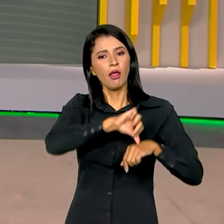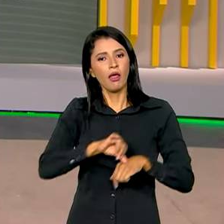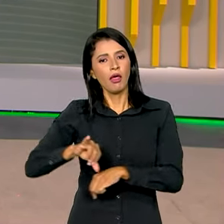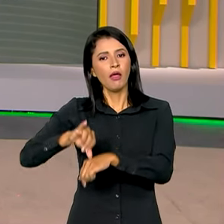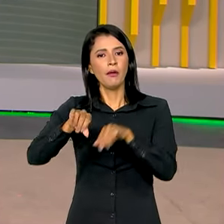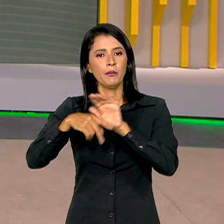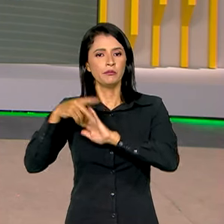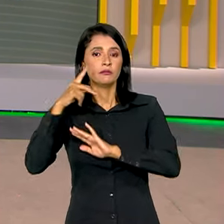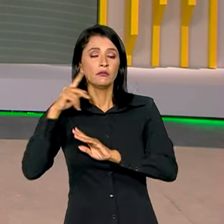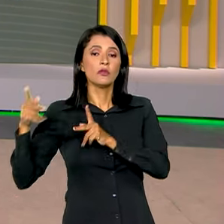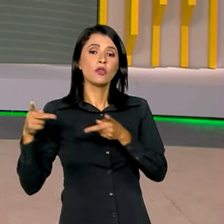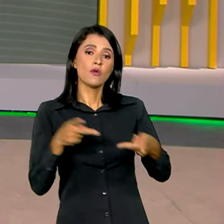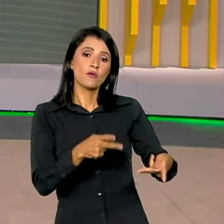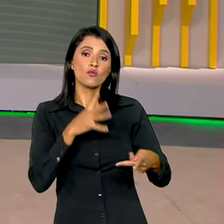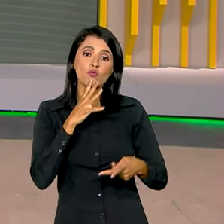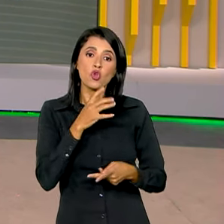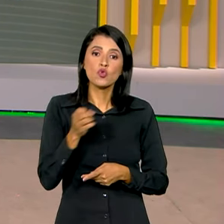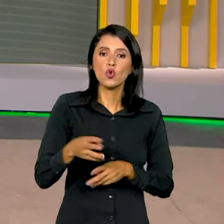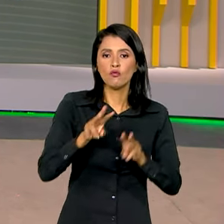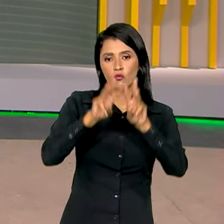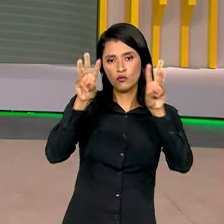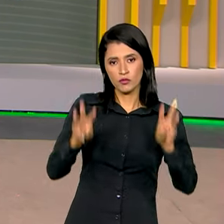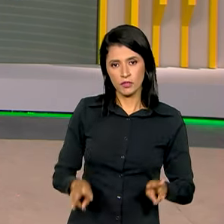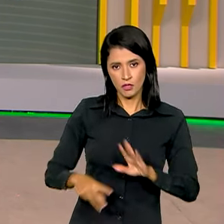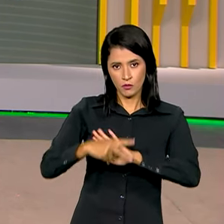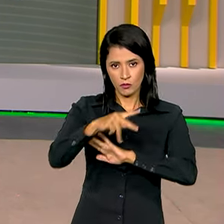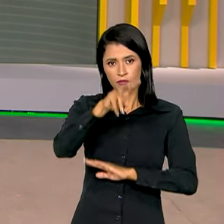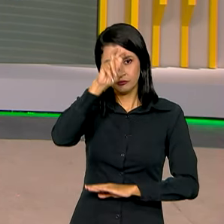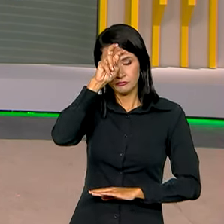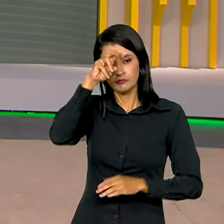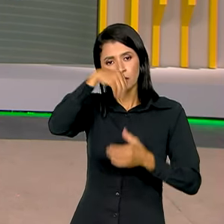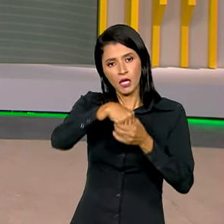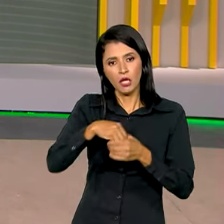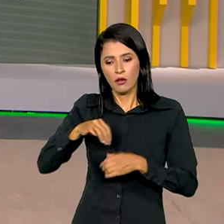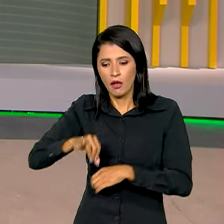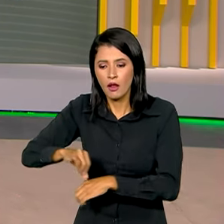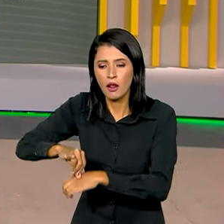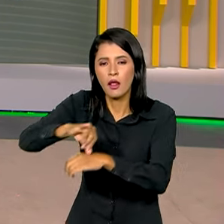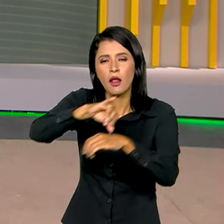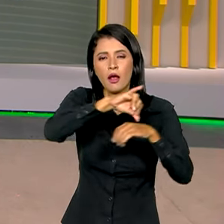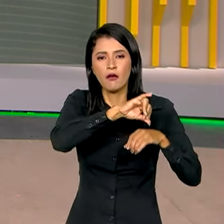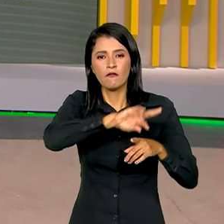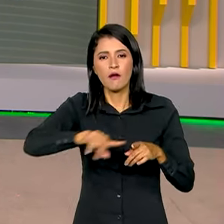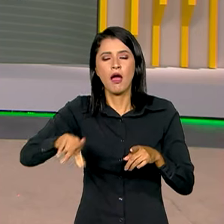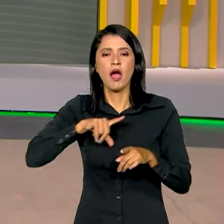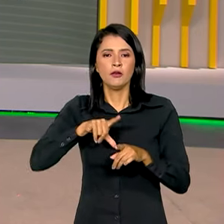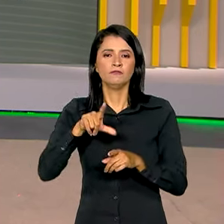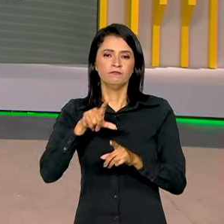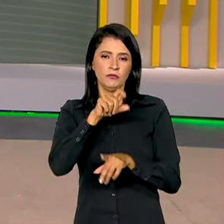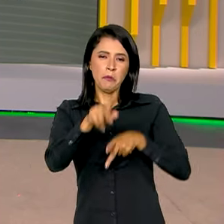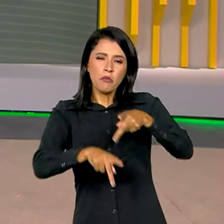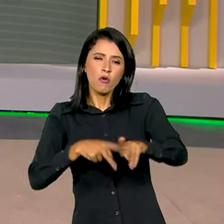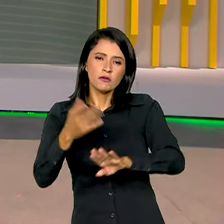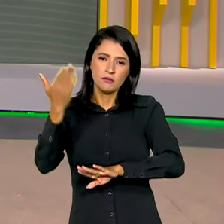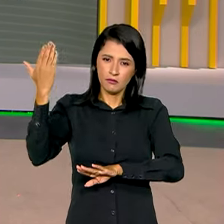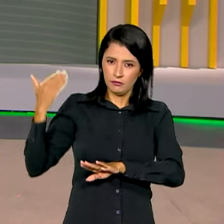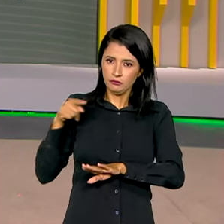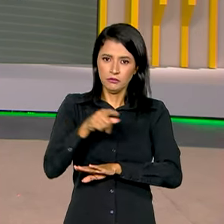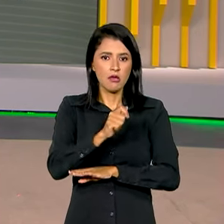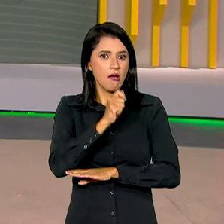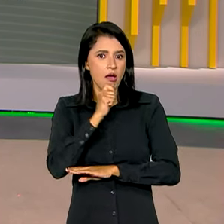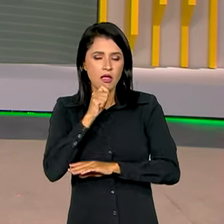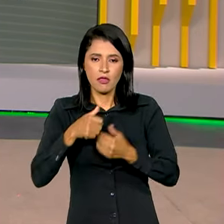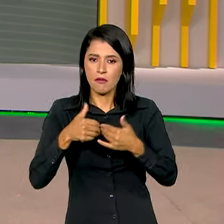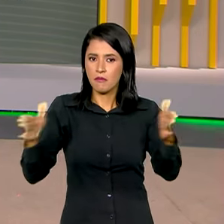convidado para conhecer o novo Museu do Egito, que guarda milhares de relíquias de civilizações passadas e que ainda não